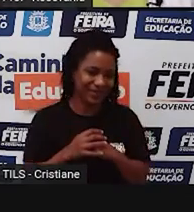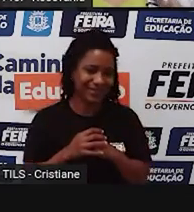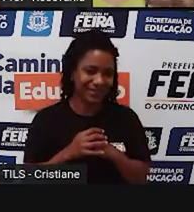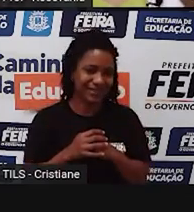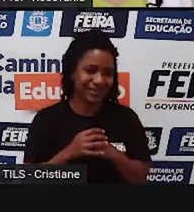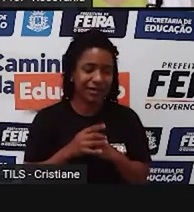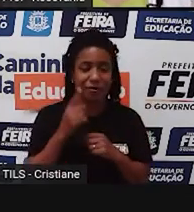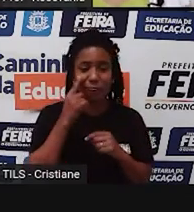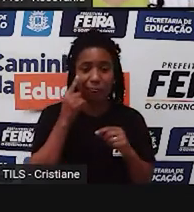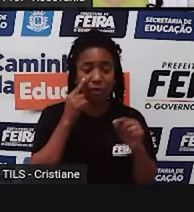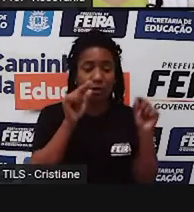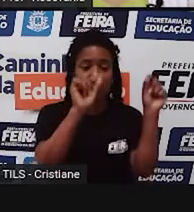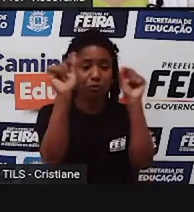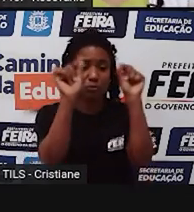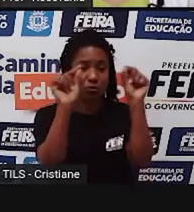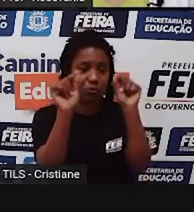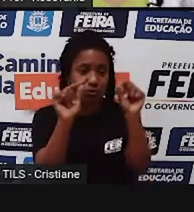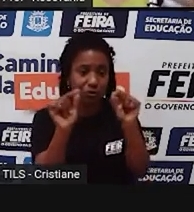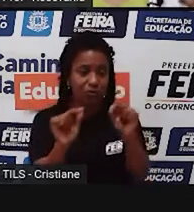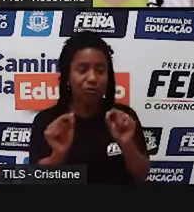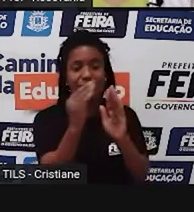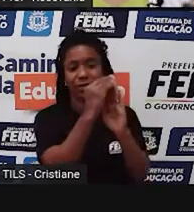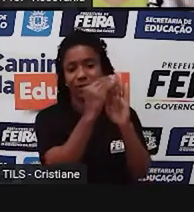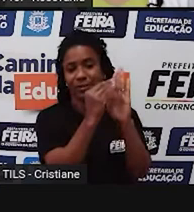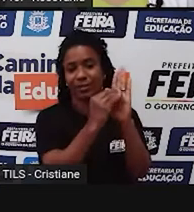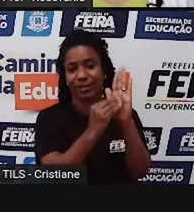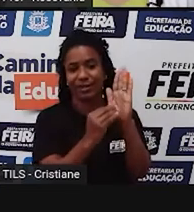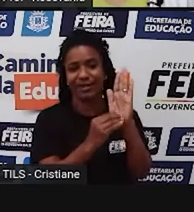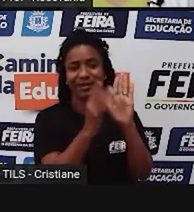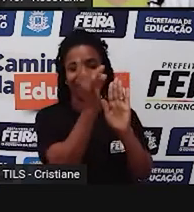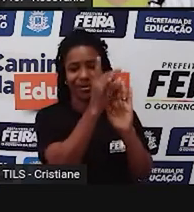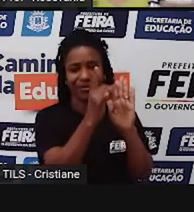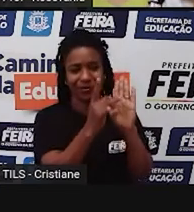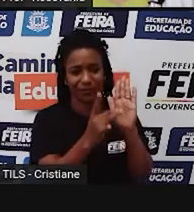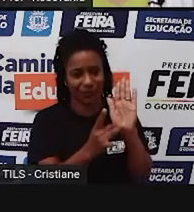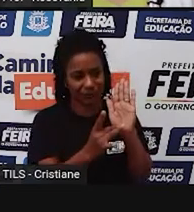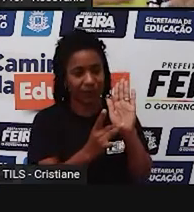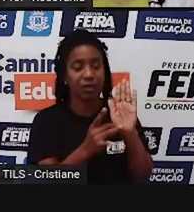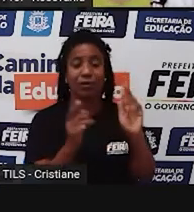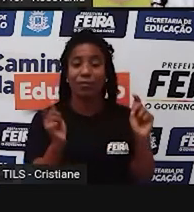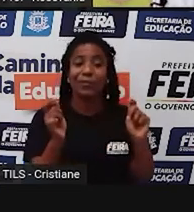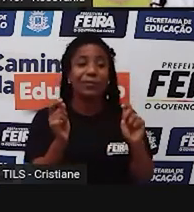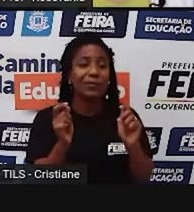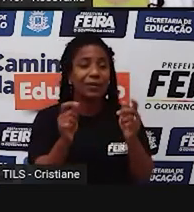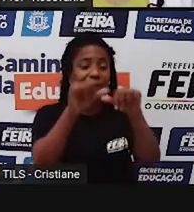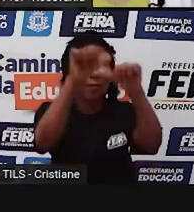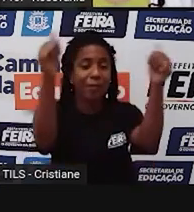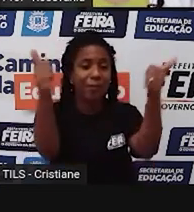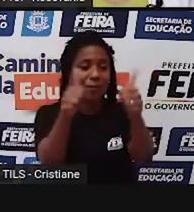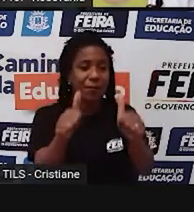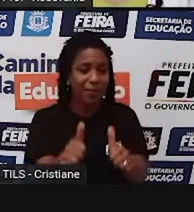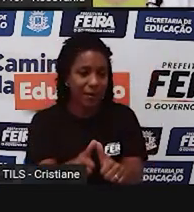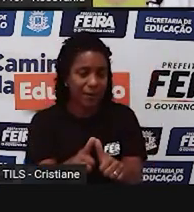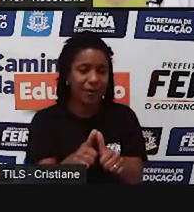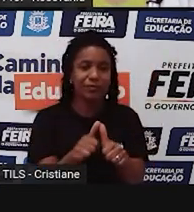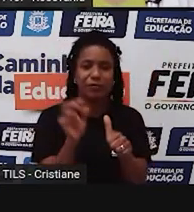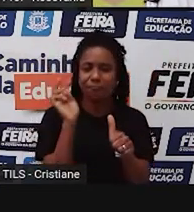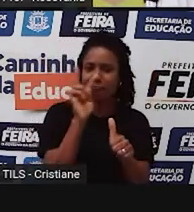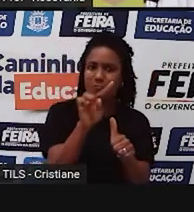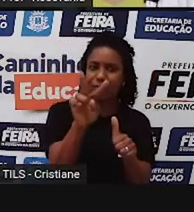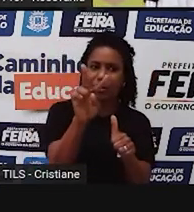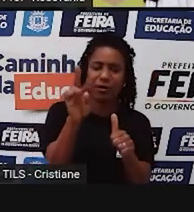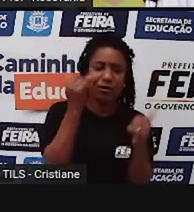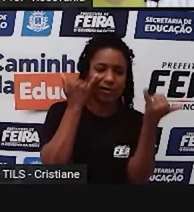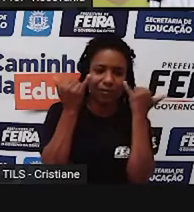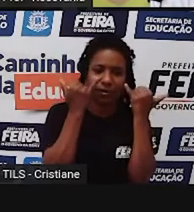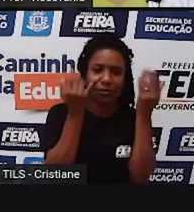os detalhes básicos que tem lá. Então, a leitura do mapa é bom porque todas as informações já estão lá e faz